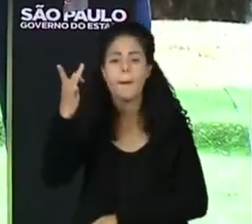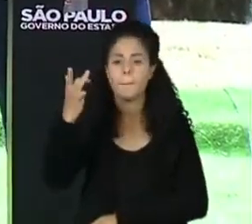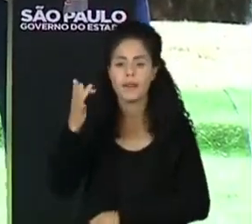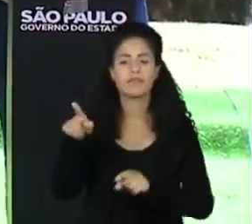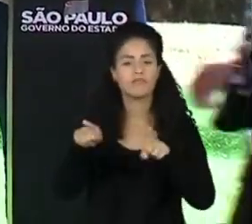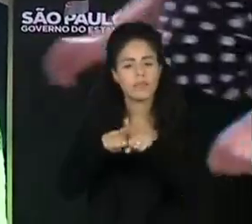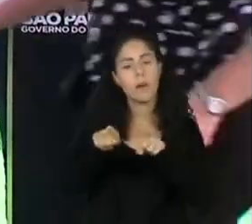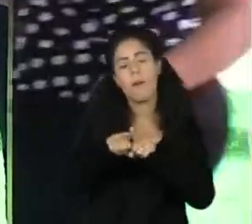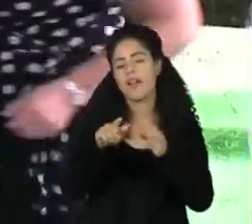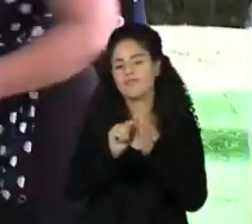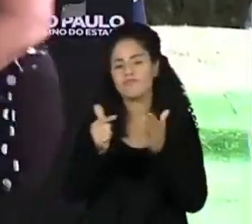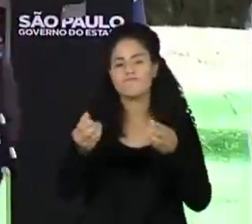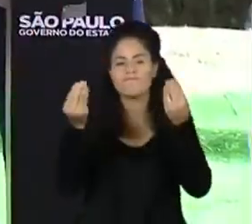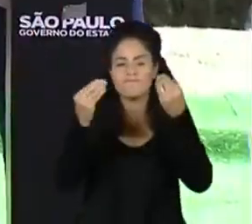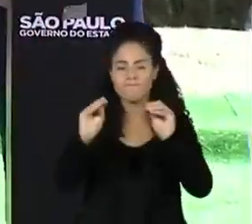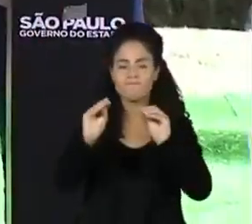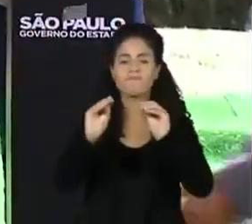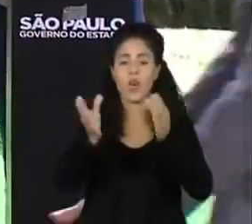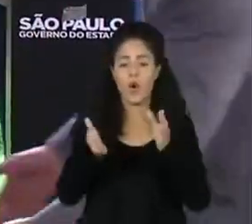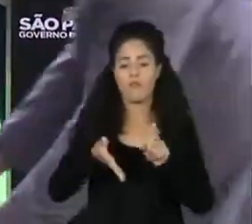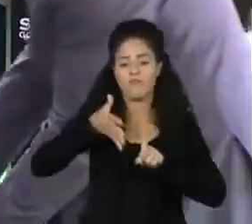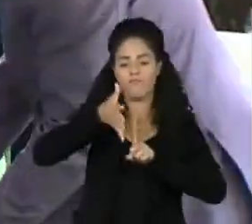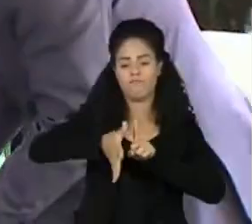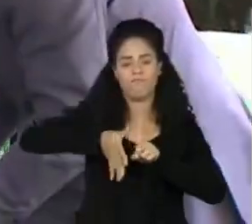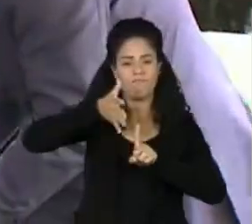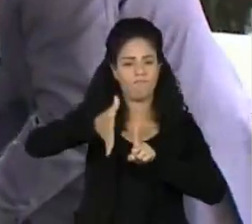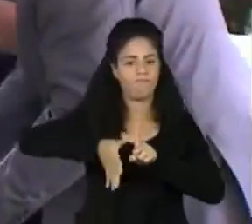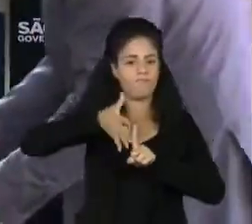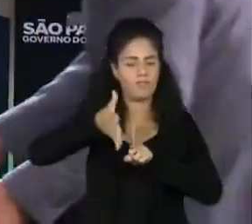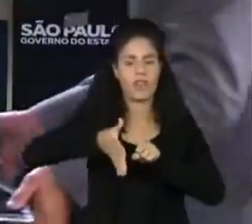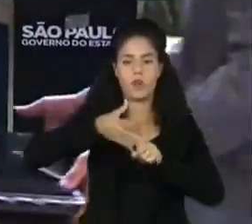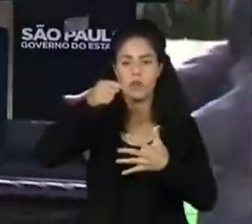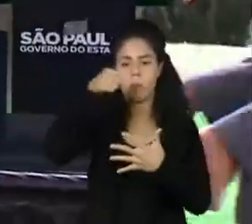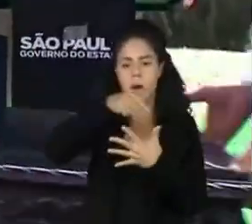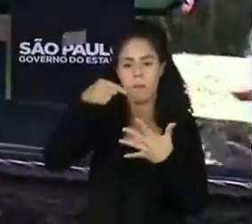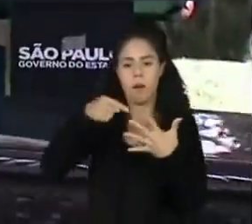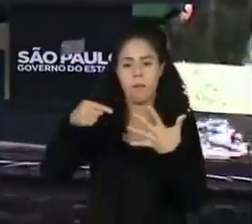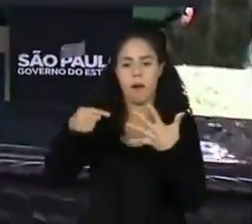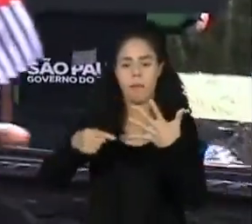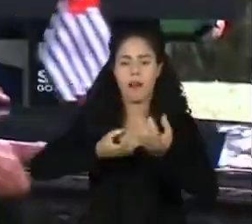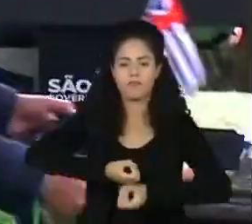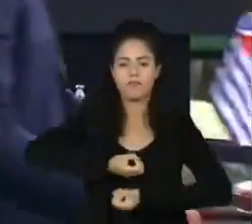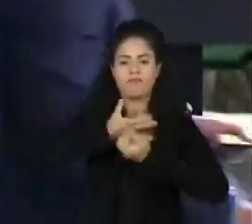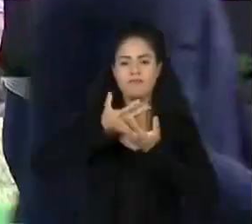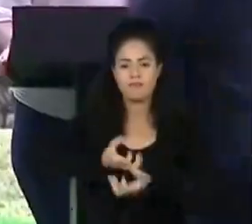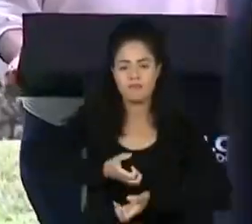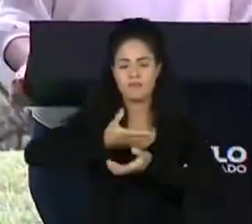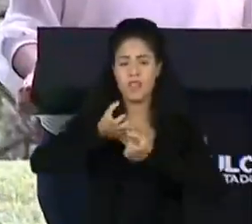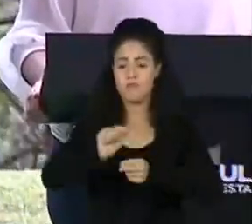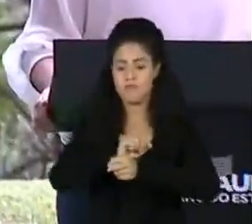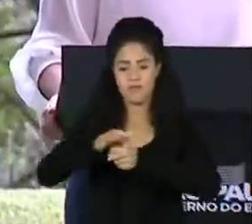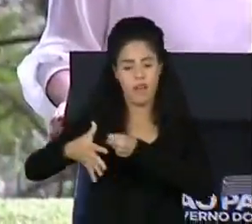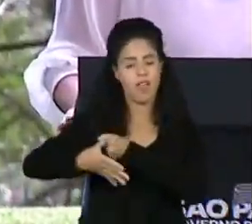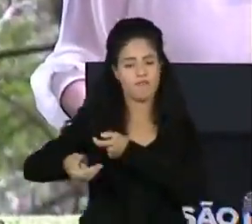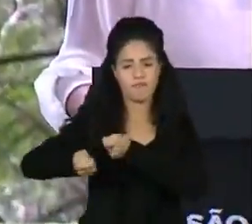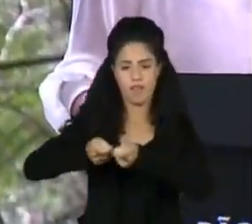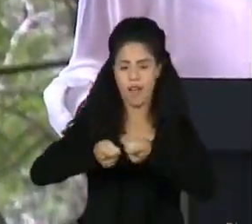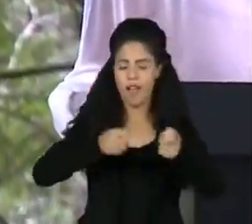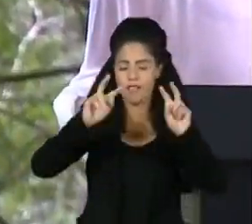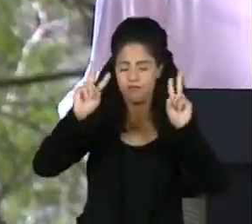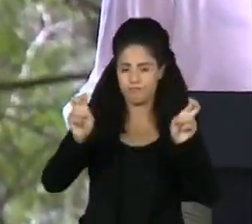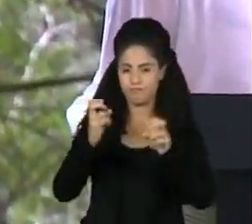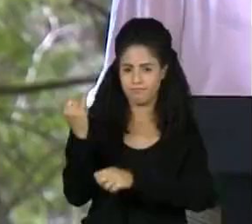Oficial. Agora a entrevista coletiva segue com outras informações sobre o controle da pandemia da Covid-19.